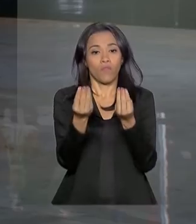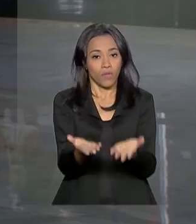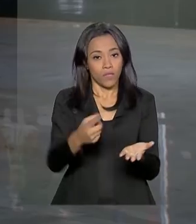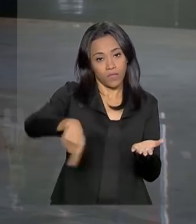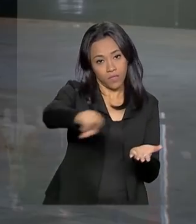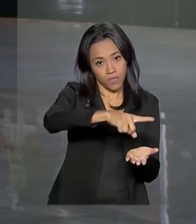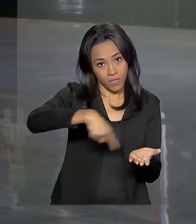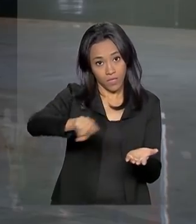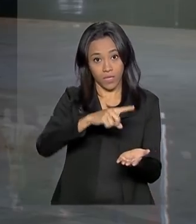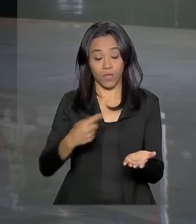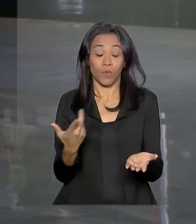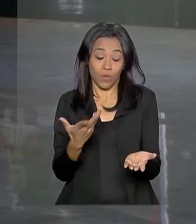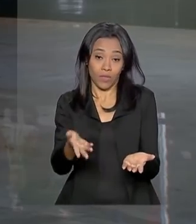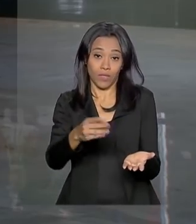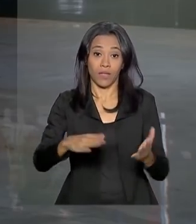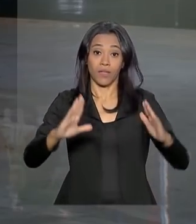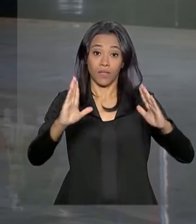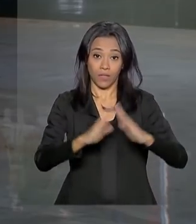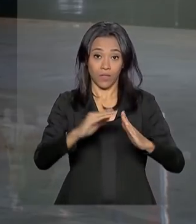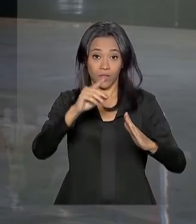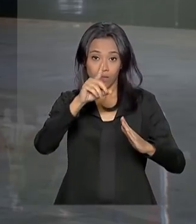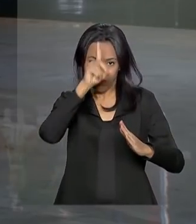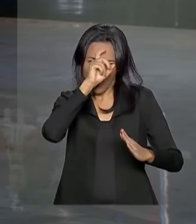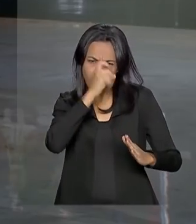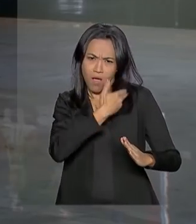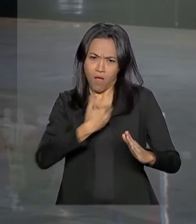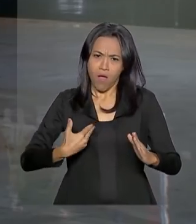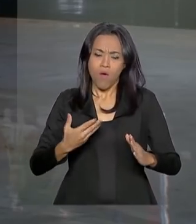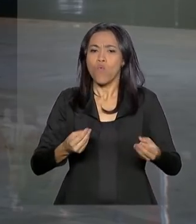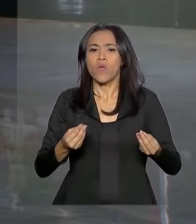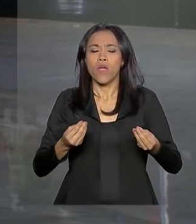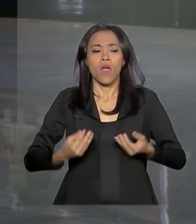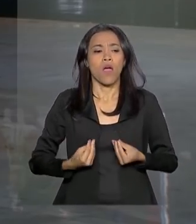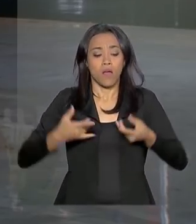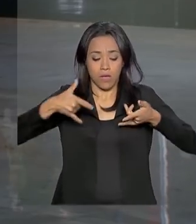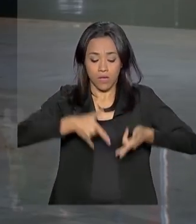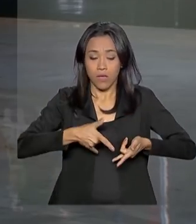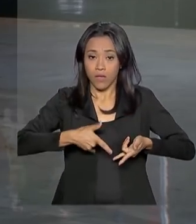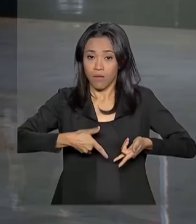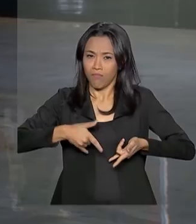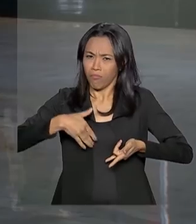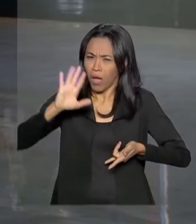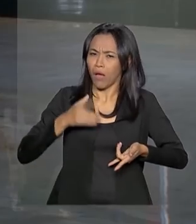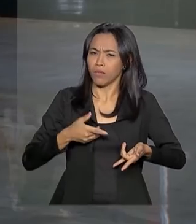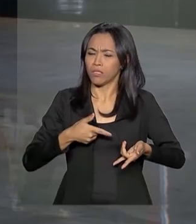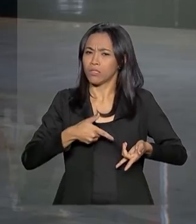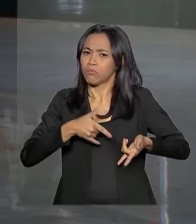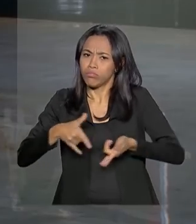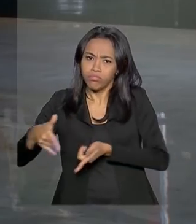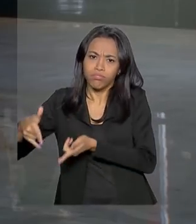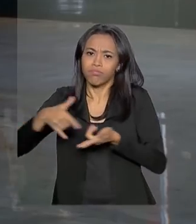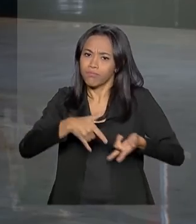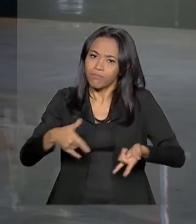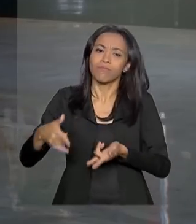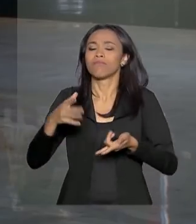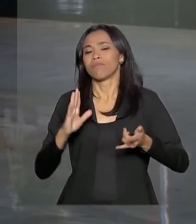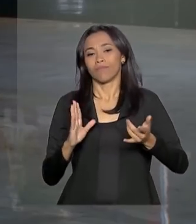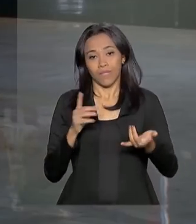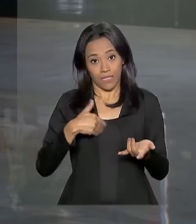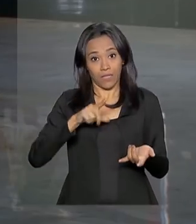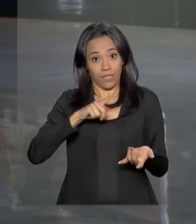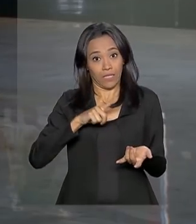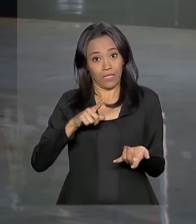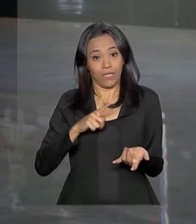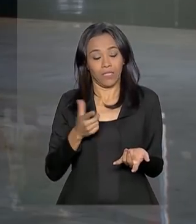rede pública quase 129 mil leitos, 37% do total de leitos disponíveis no Brasil.